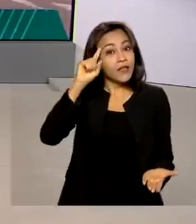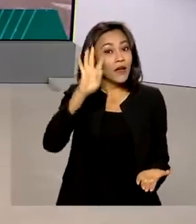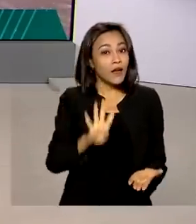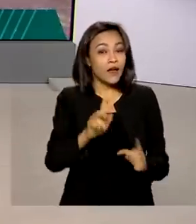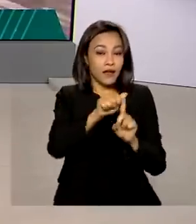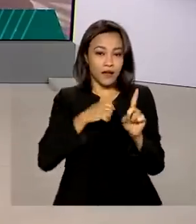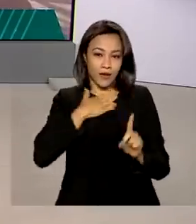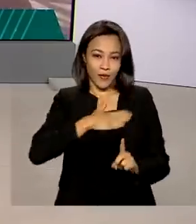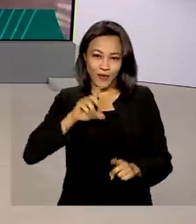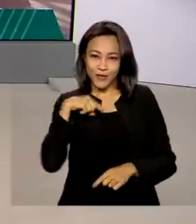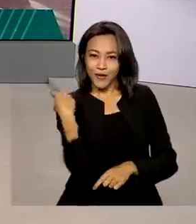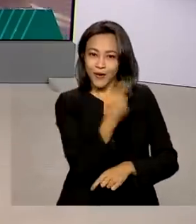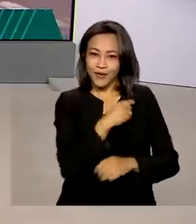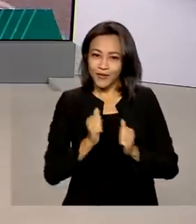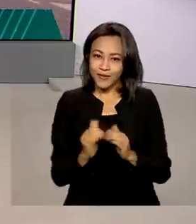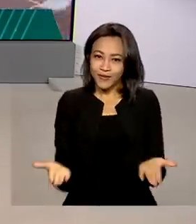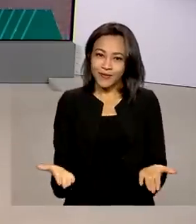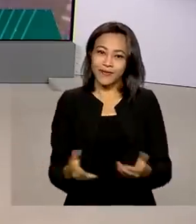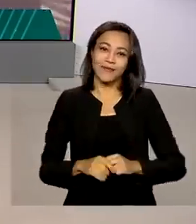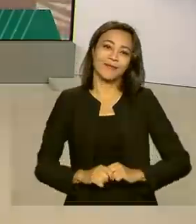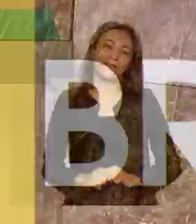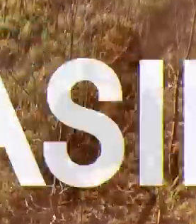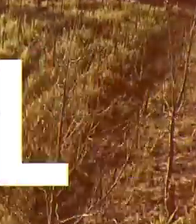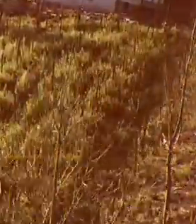de agosto, o Brasil em Dia já está no ar.